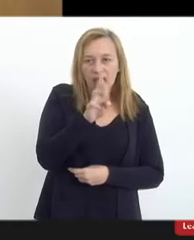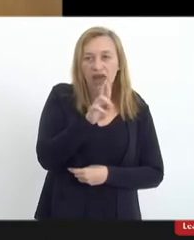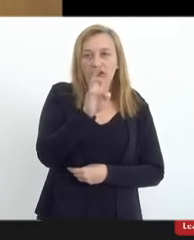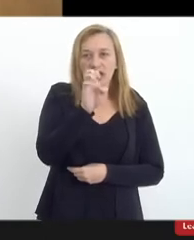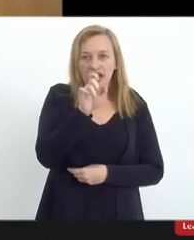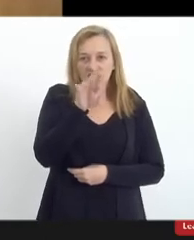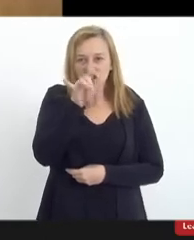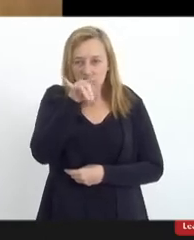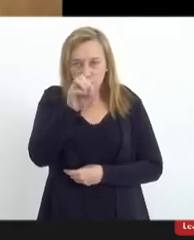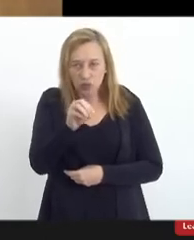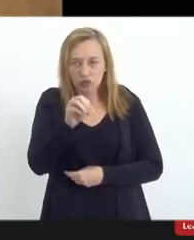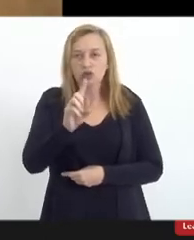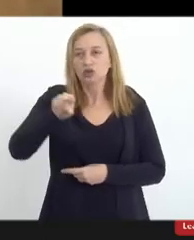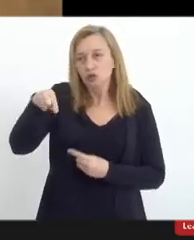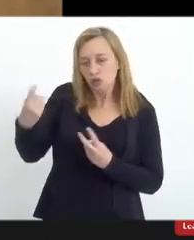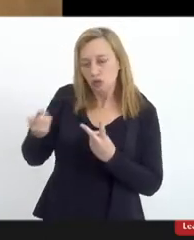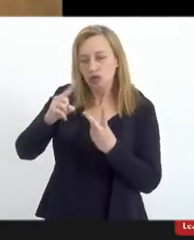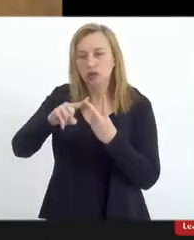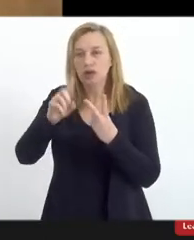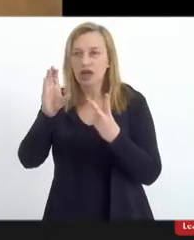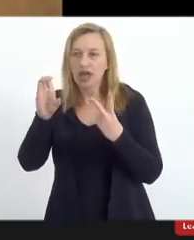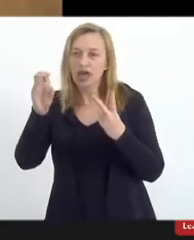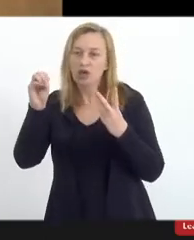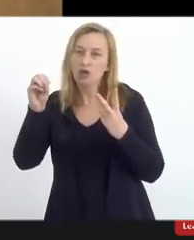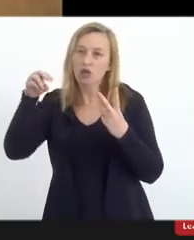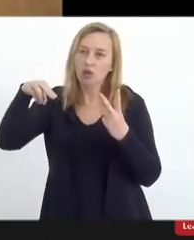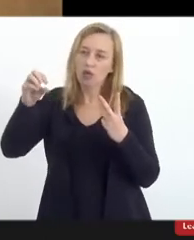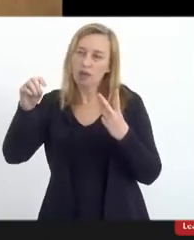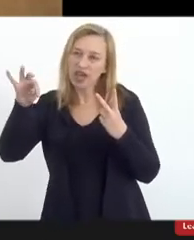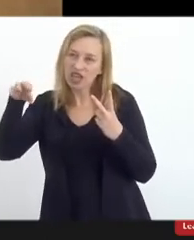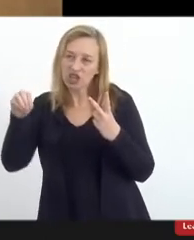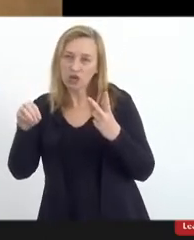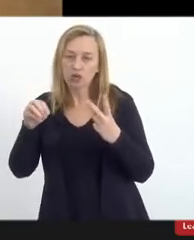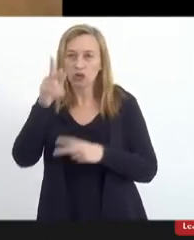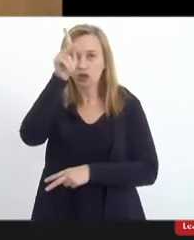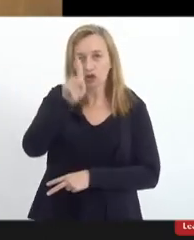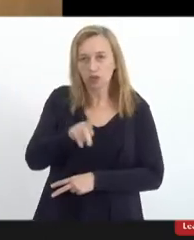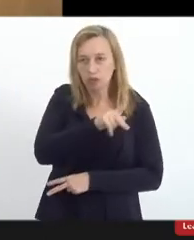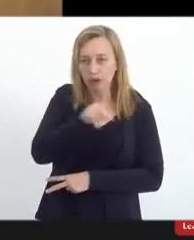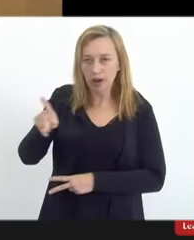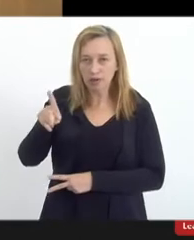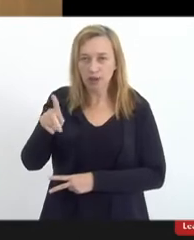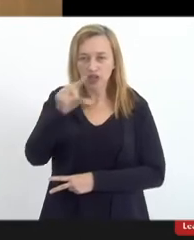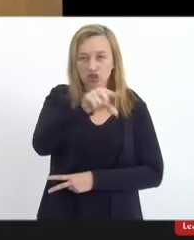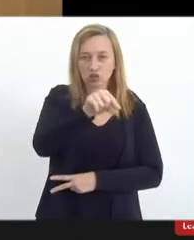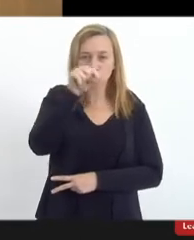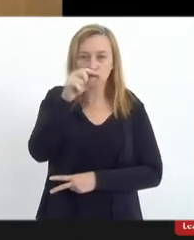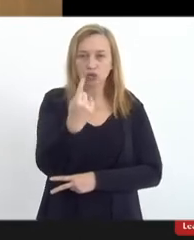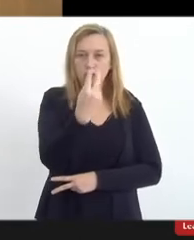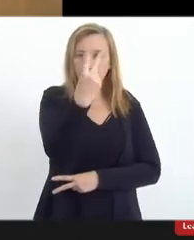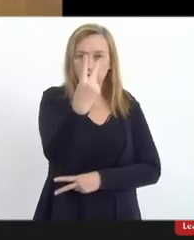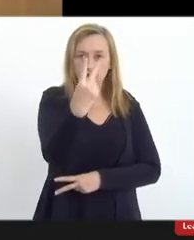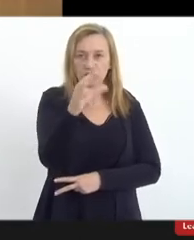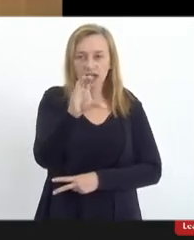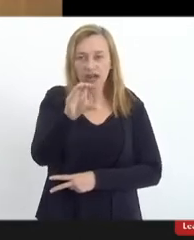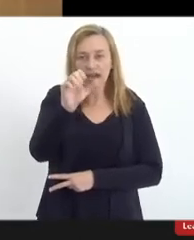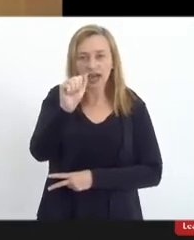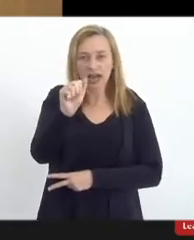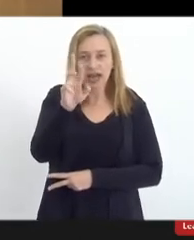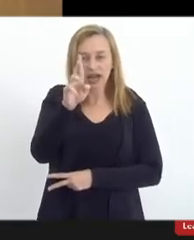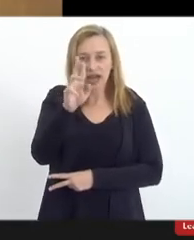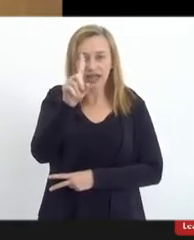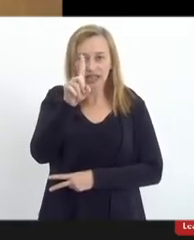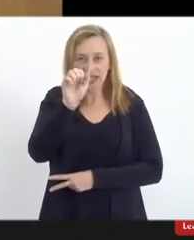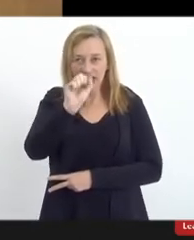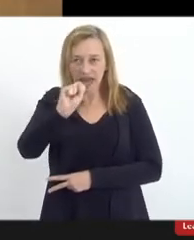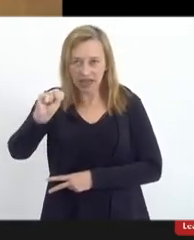diálogo ecumênico, que, sua santidade, Papa nomeou dois cardeais, que é a mais